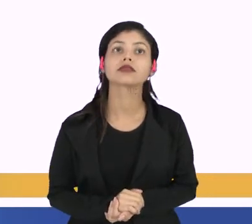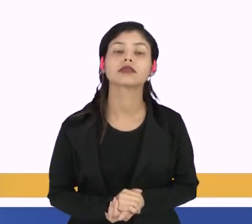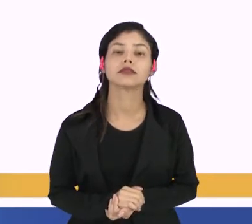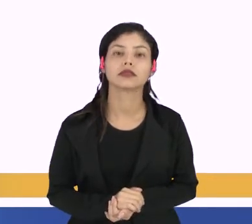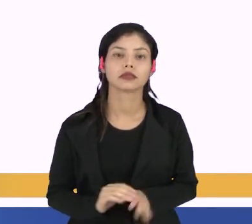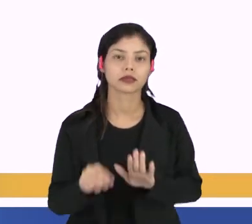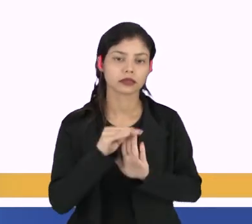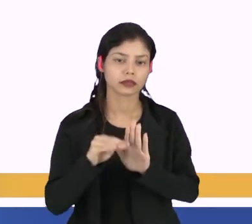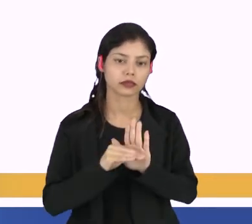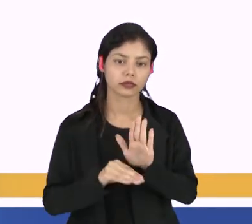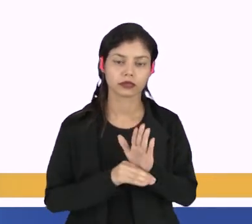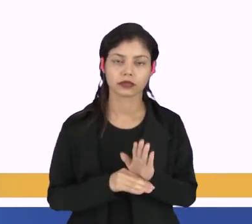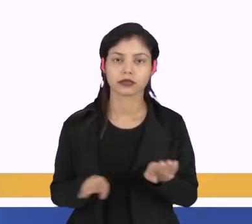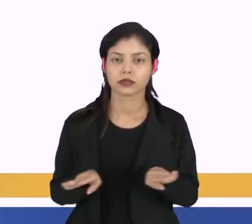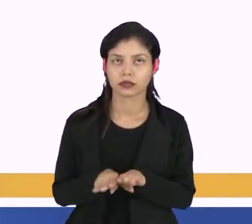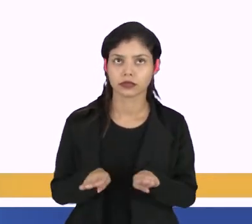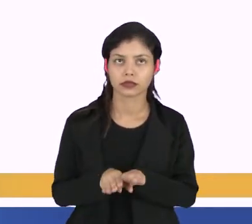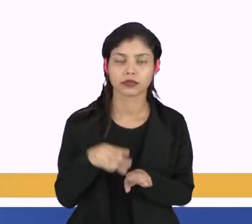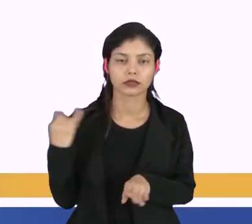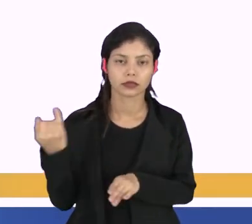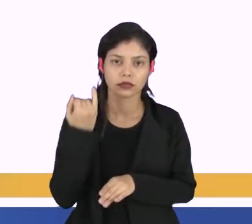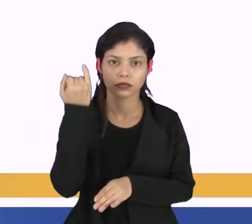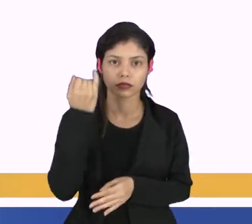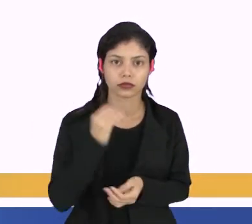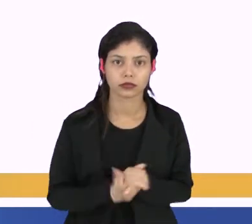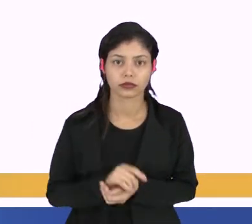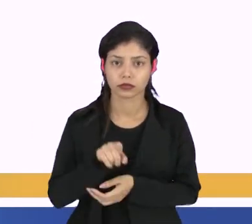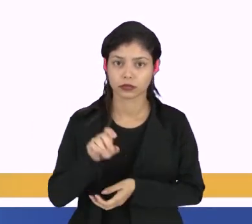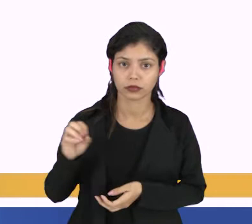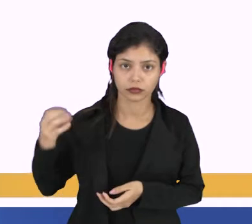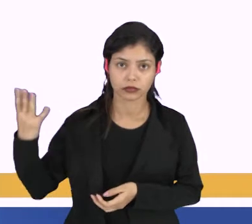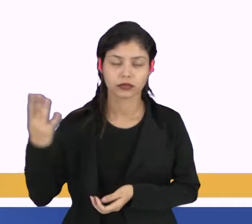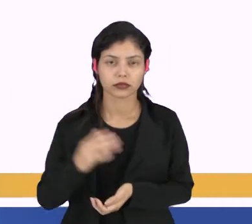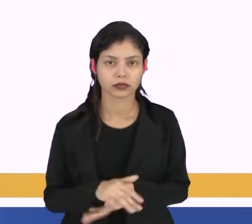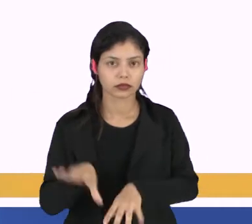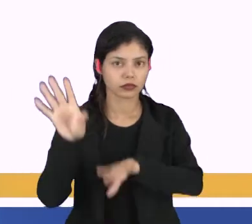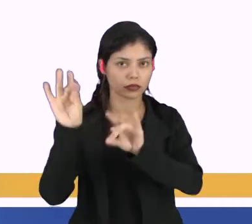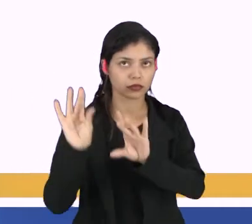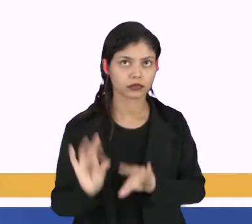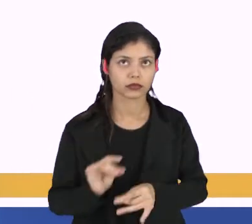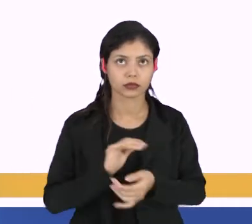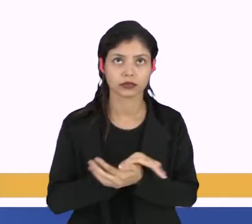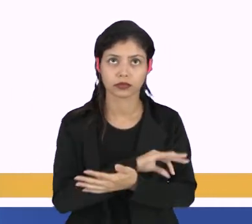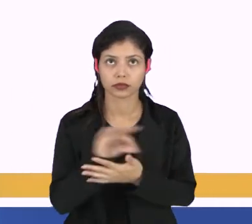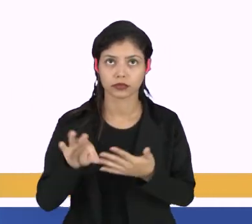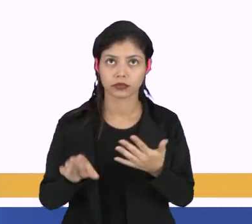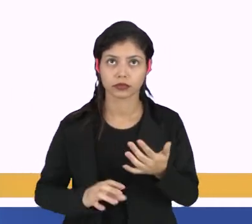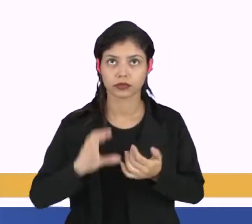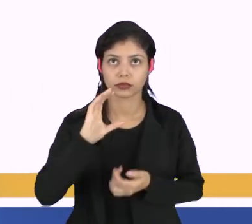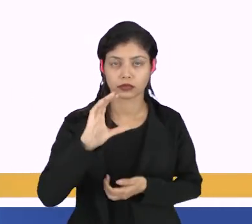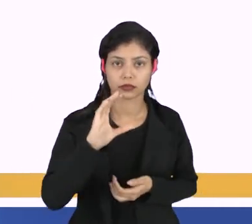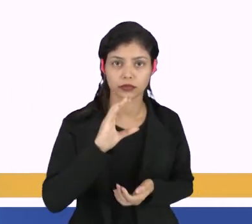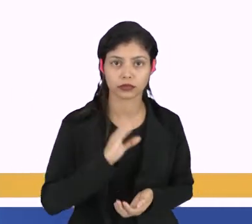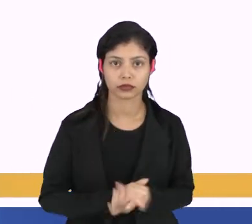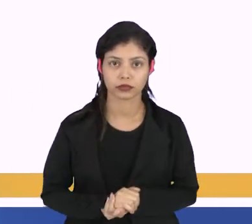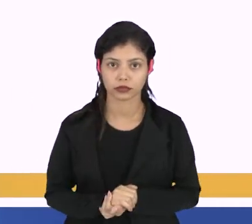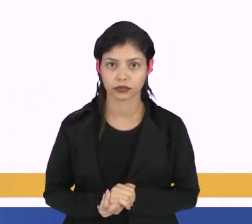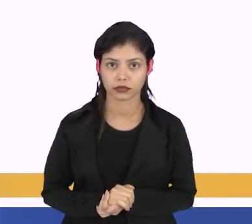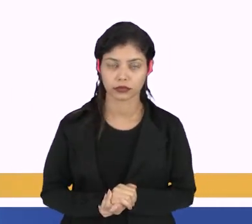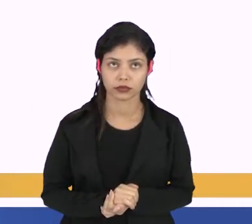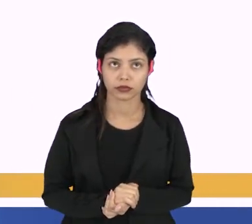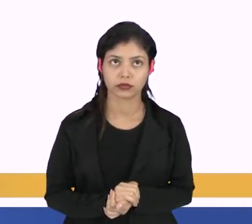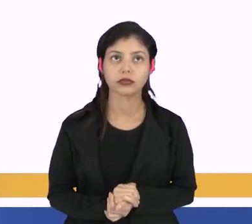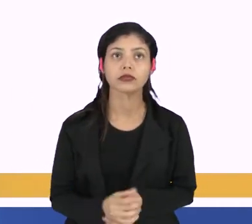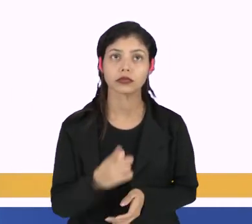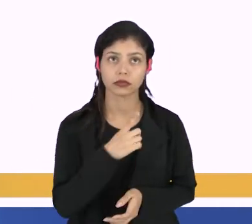tem a ordem também, que é importante. Então nesse caso, em cada elemento C de endereço e J